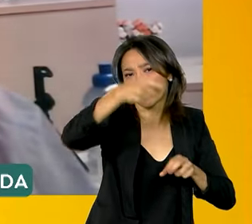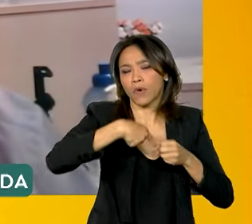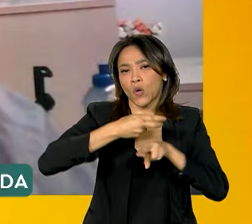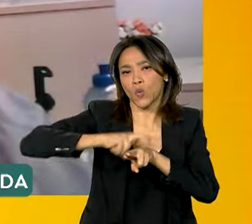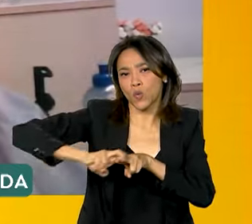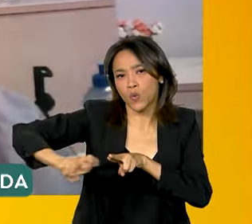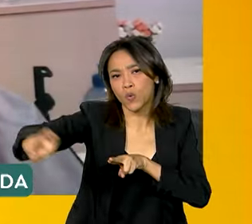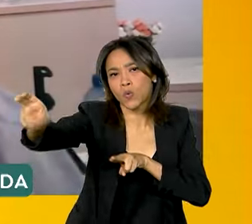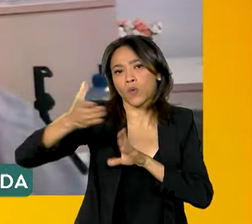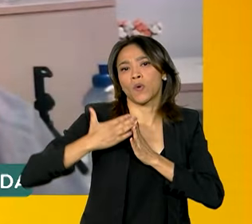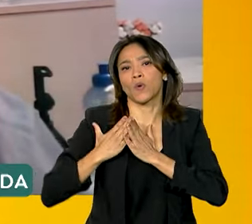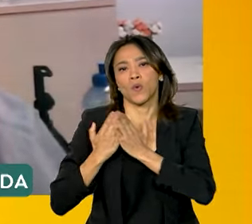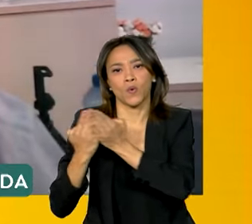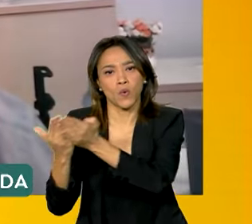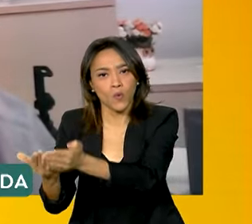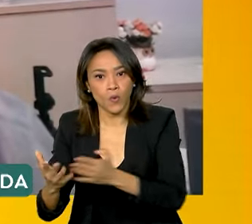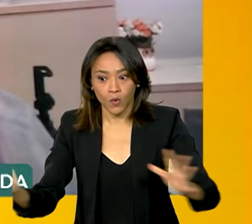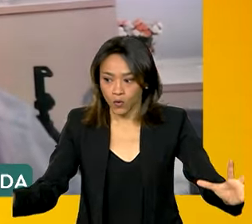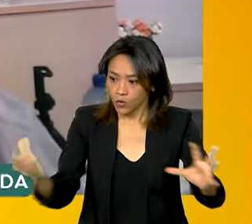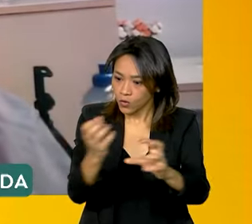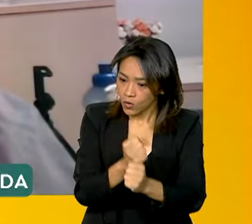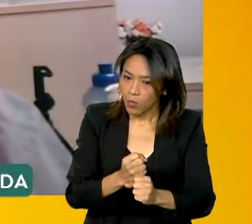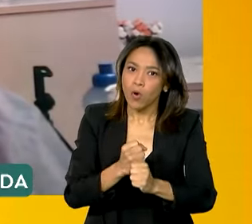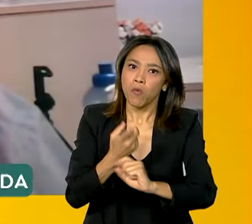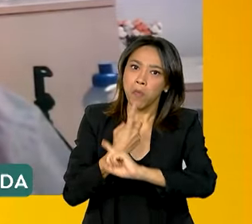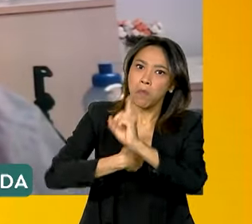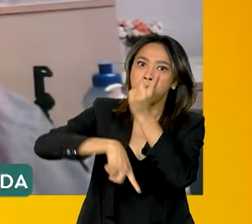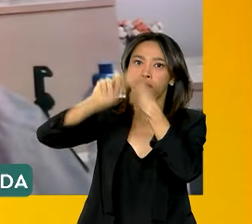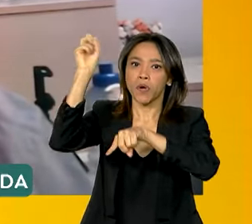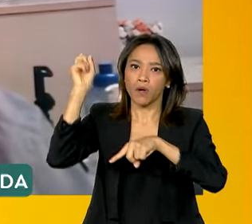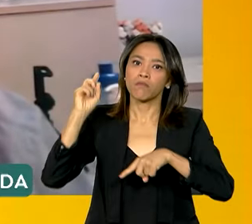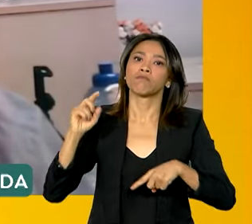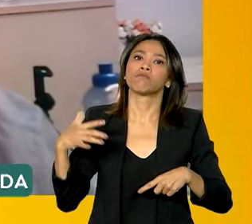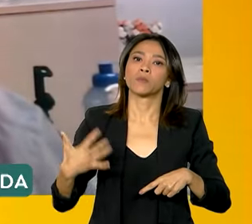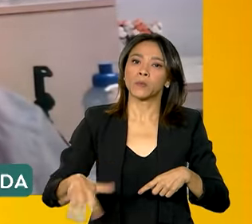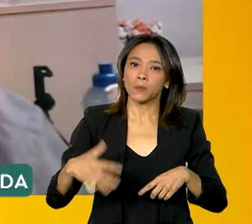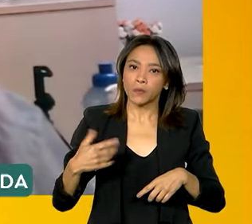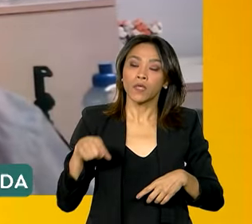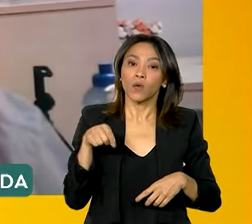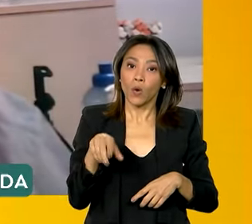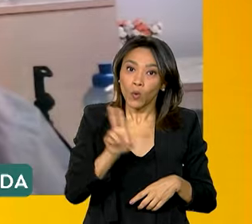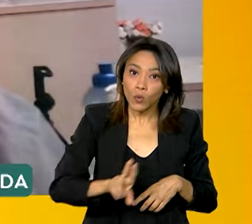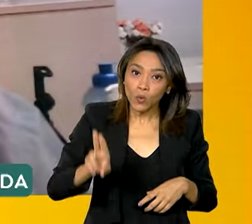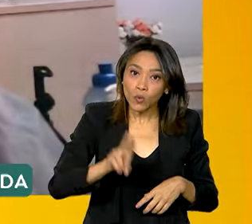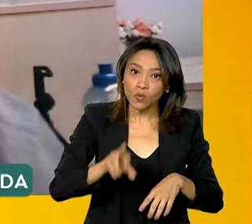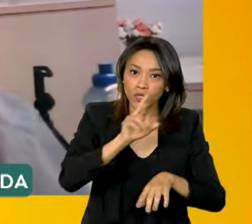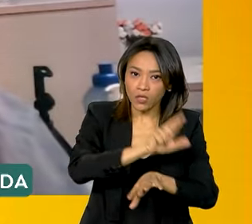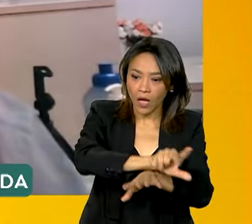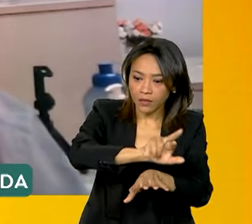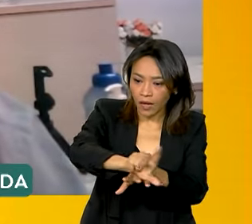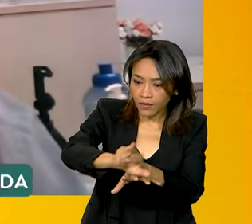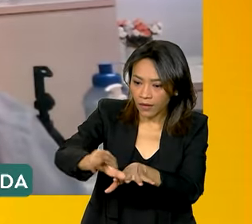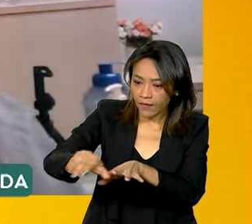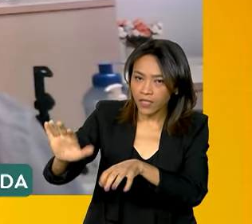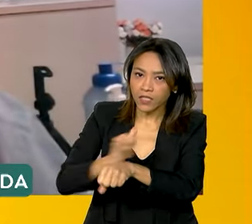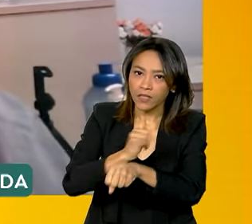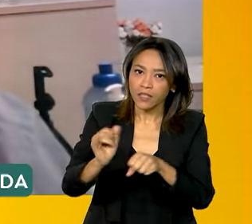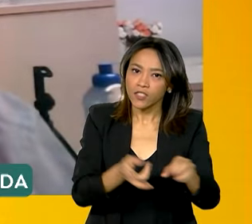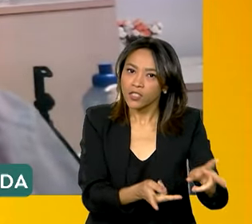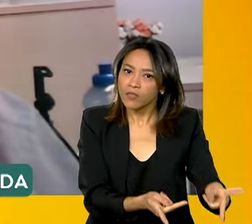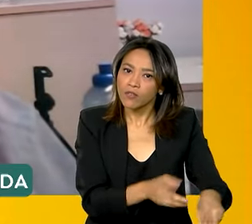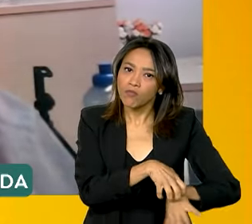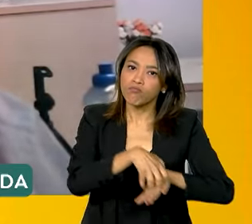com que houvesse esse crescimento. Obviamente, com a utilização desse modal, alguns investimentos foram realizados.